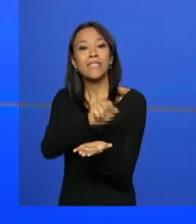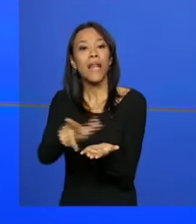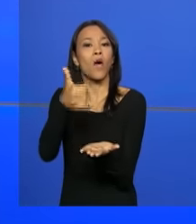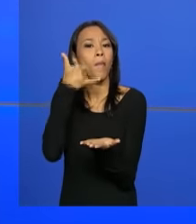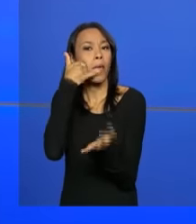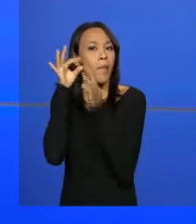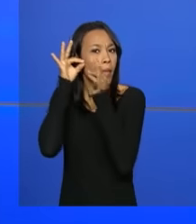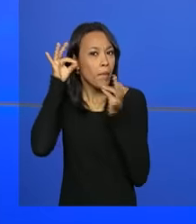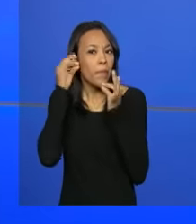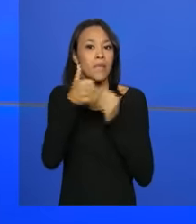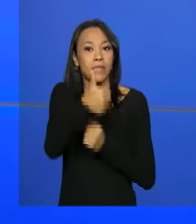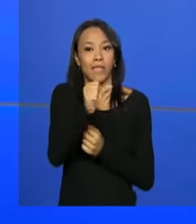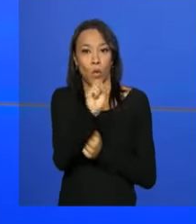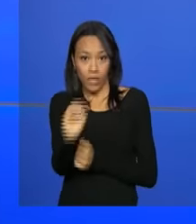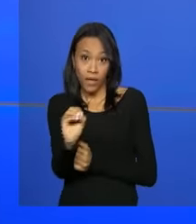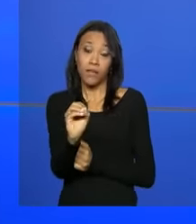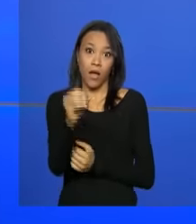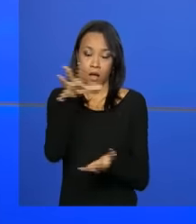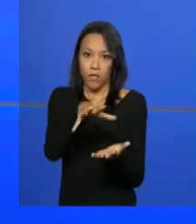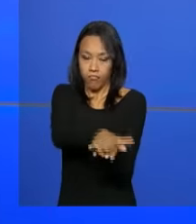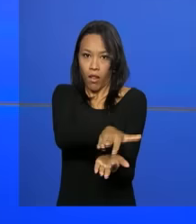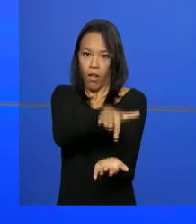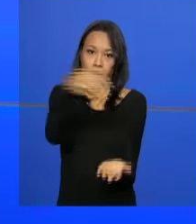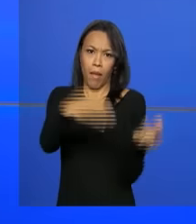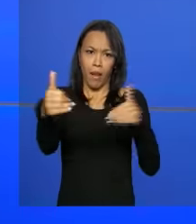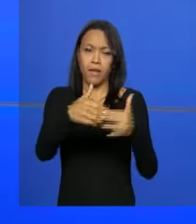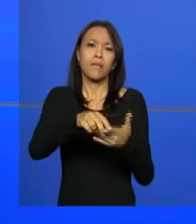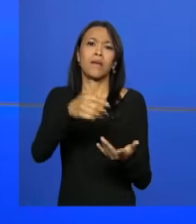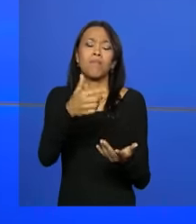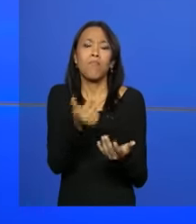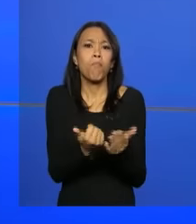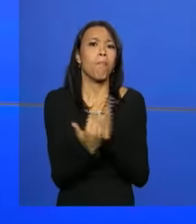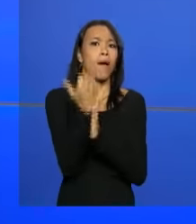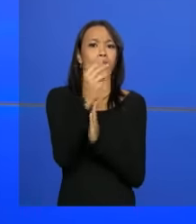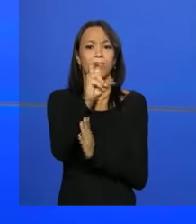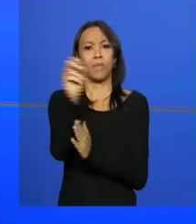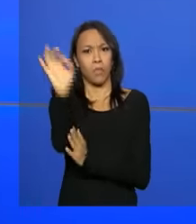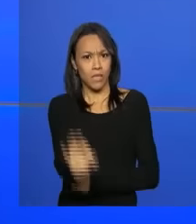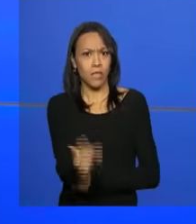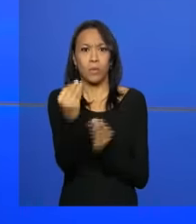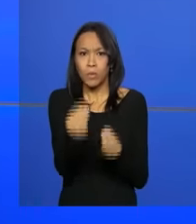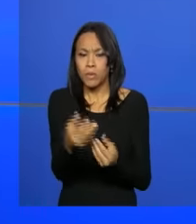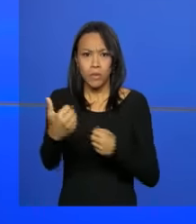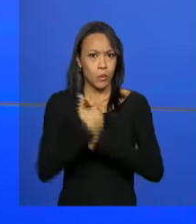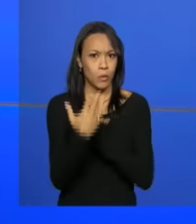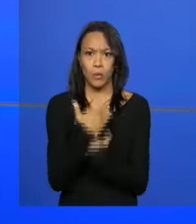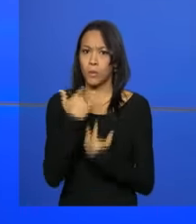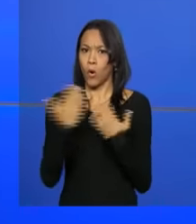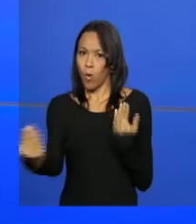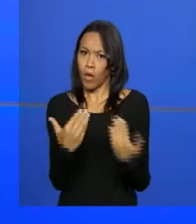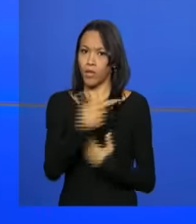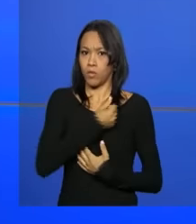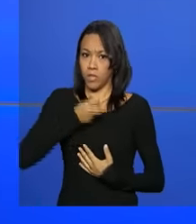registrou quase 750 mil atendimentos em 2015, um aumento de mais de 50% em relação ao ano anterior.